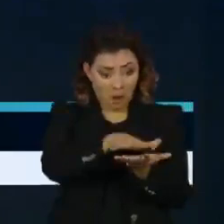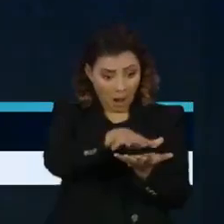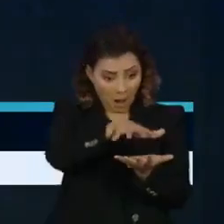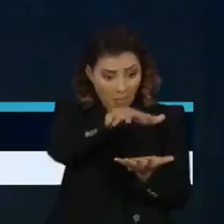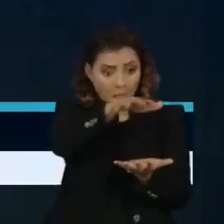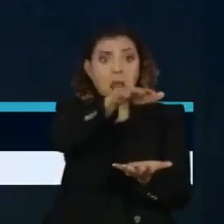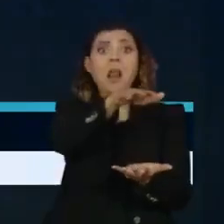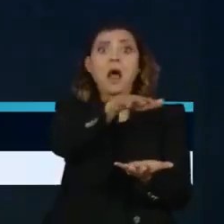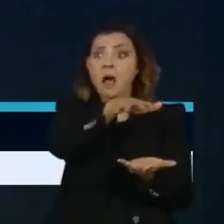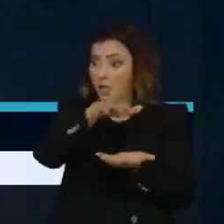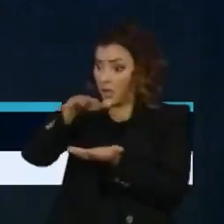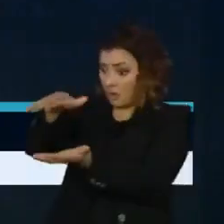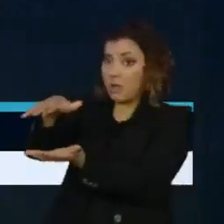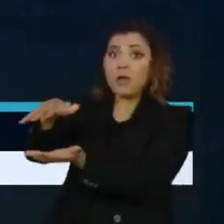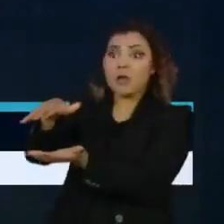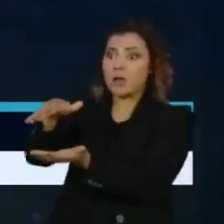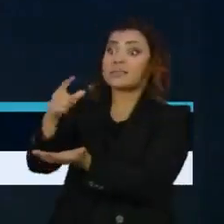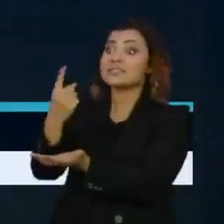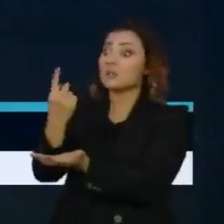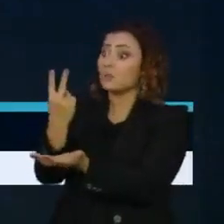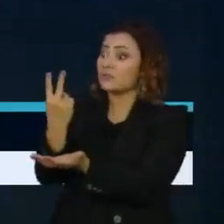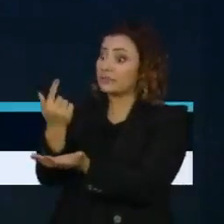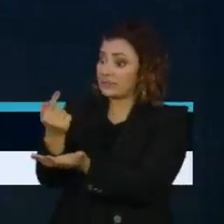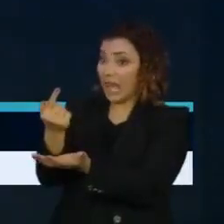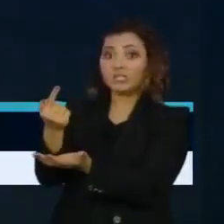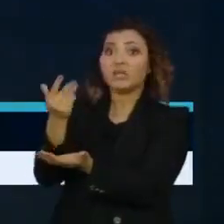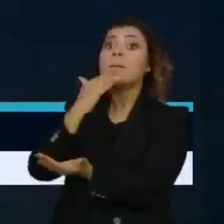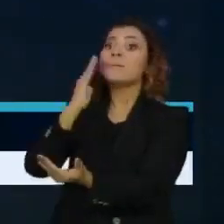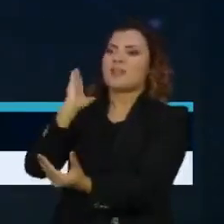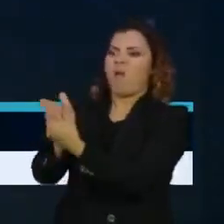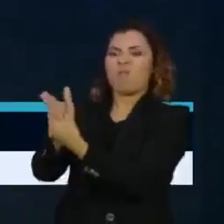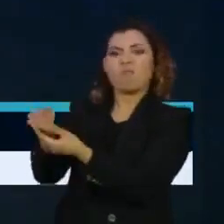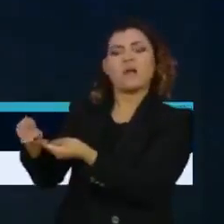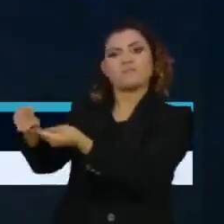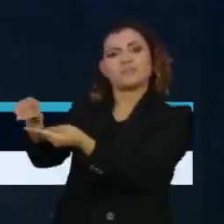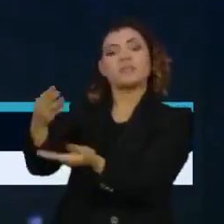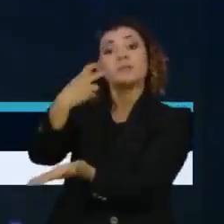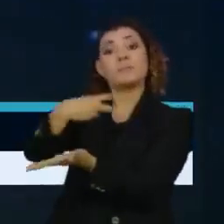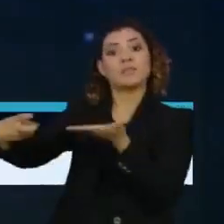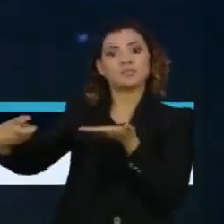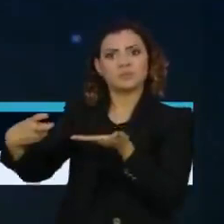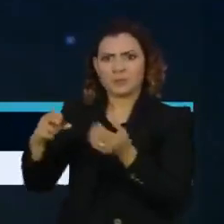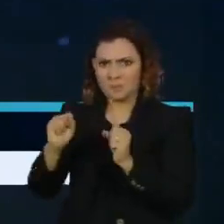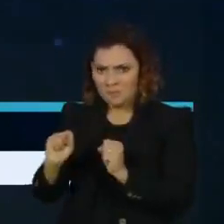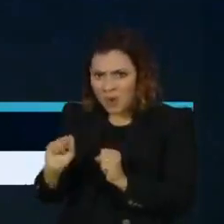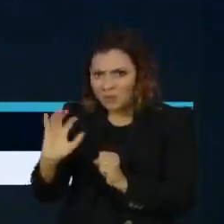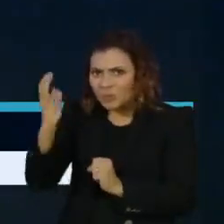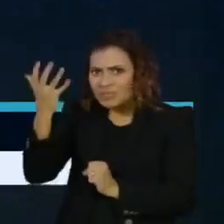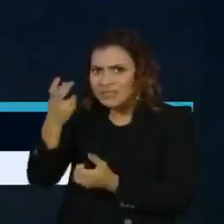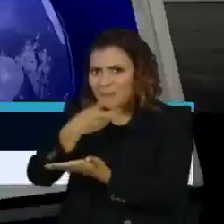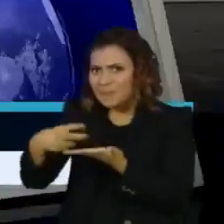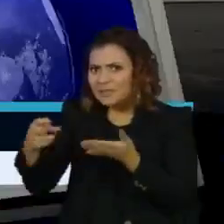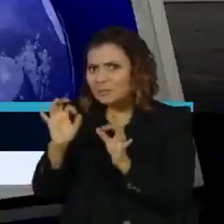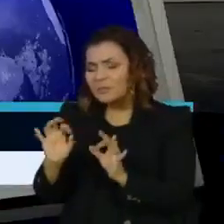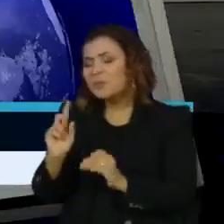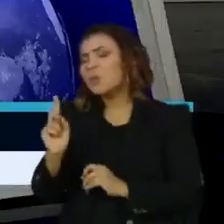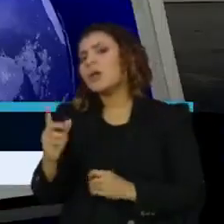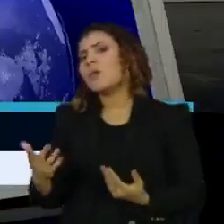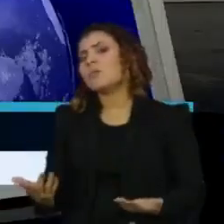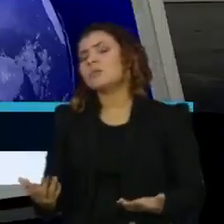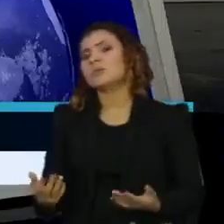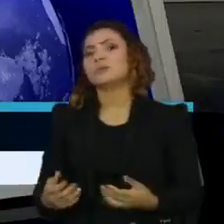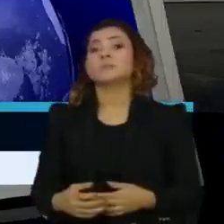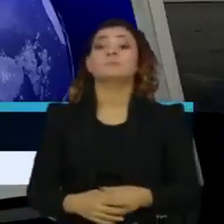só aumenta, chegou a 127. Qual a chance disso seguir adiante e, de fato, acontecer? Existe alguma possibilidade ou muito remota?